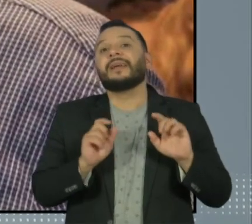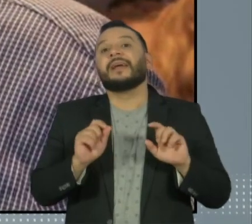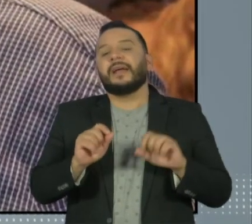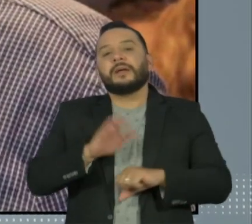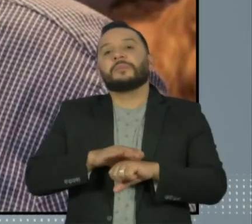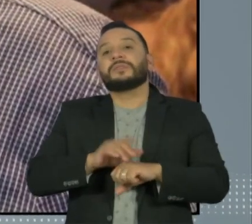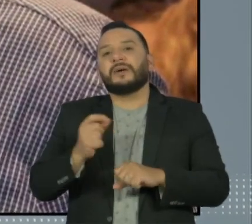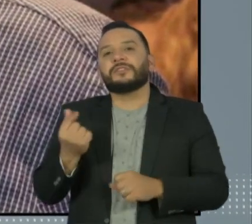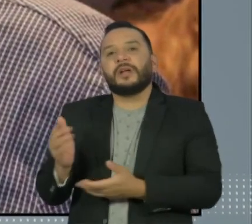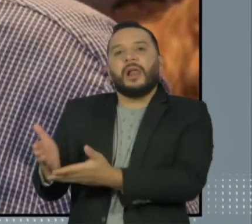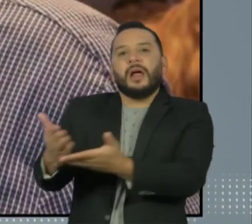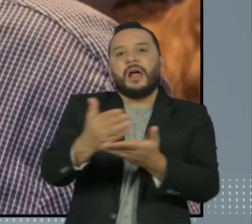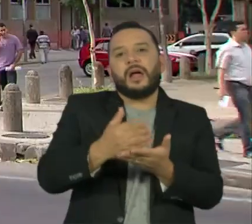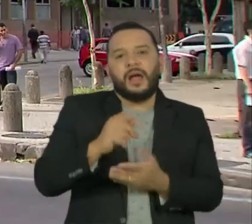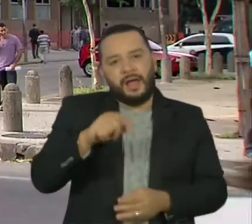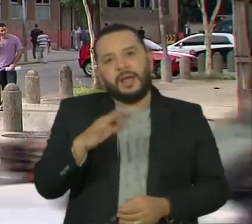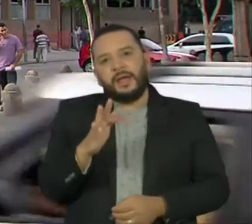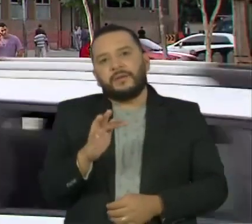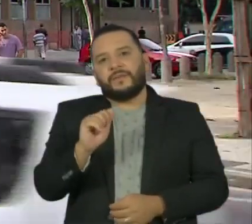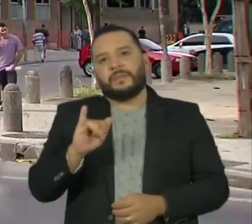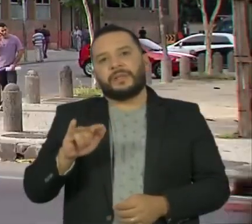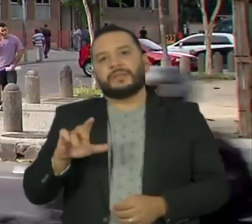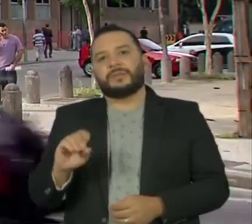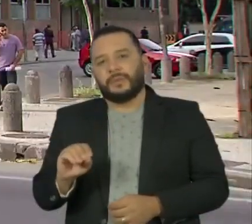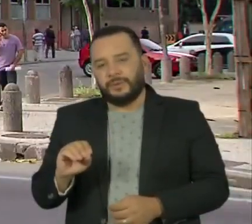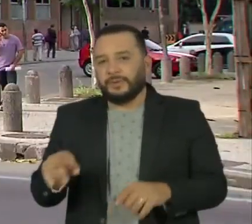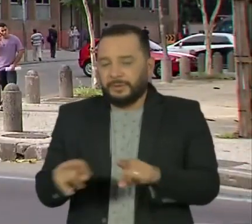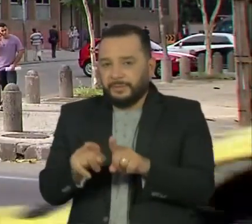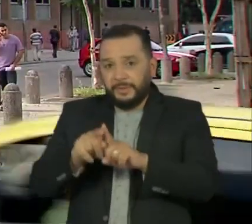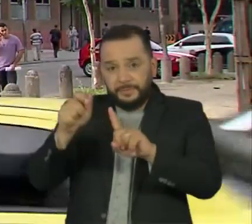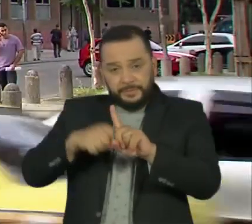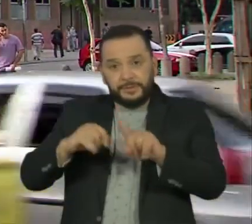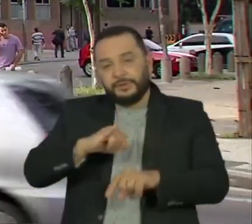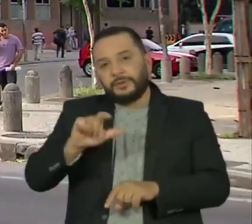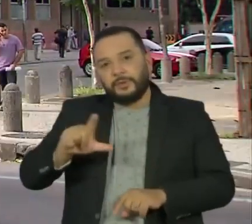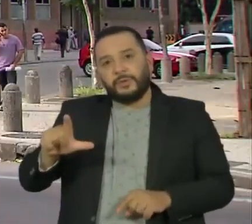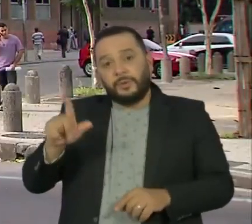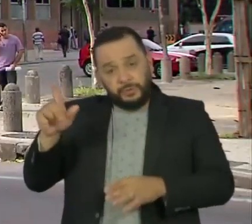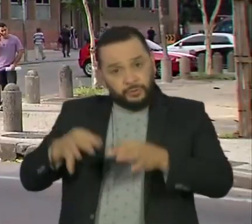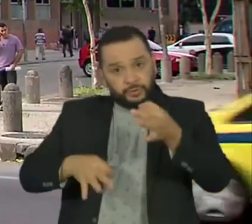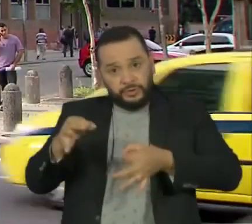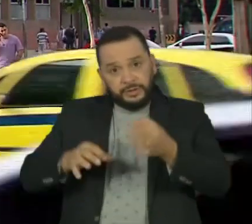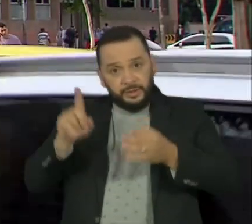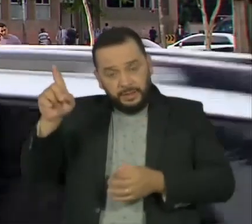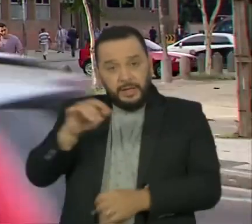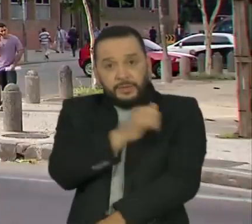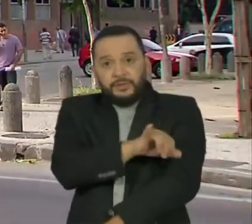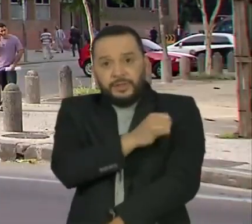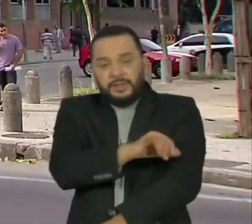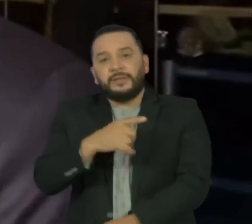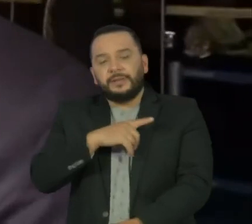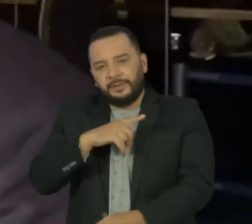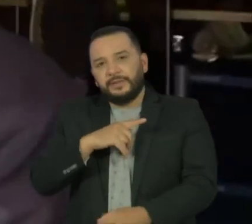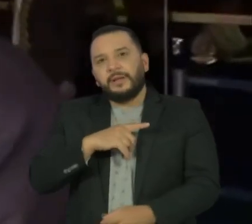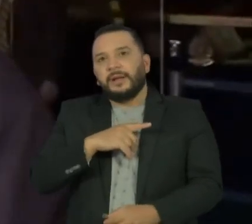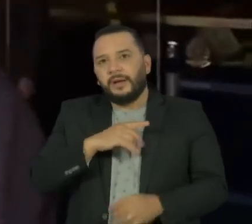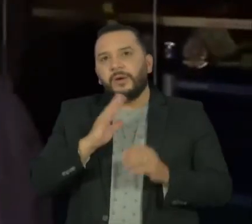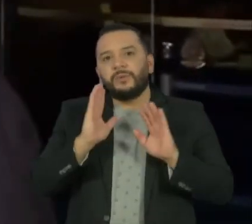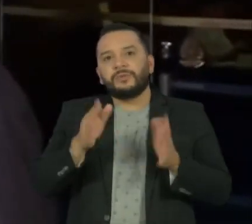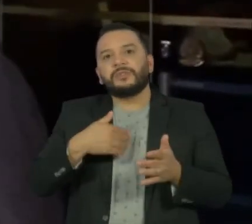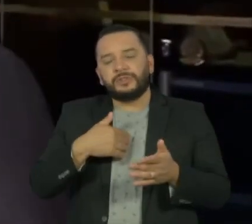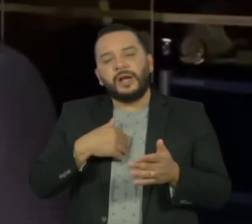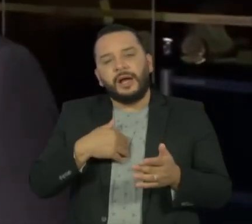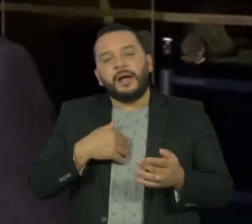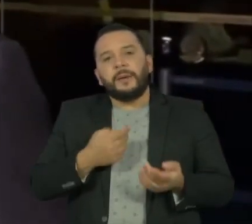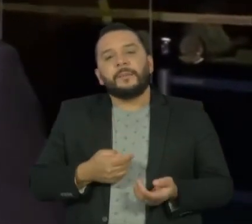funcionários por Fabrício Queiroz. Em julho, o Tribunal de Justiça do Rio concedeu foro privilegiado a Flávio Bolsonaro